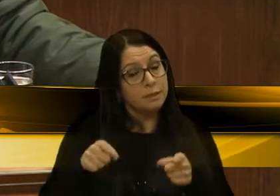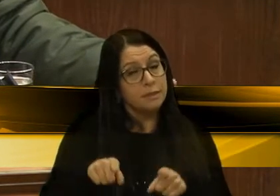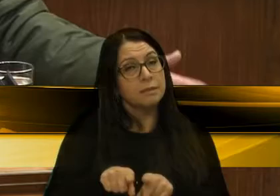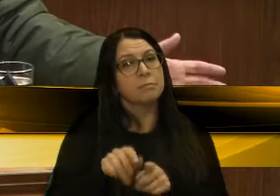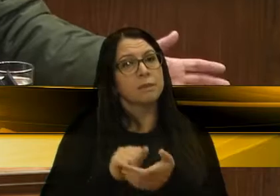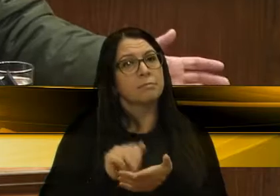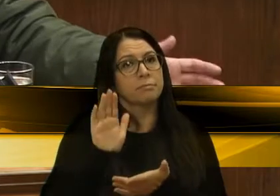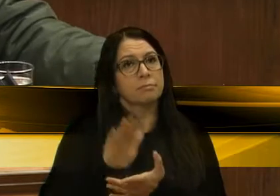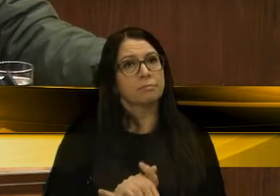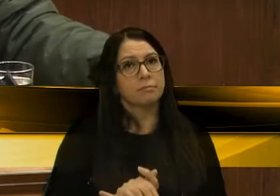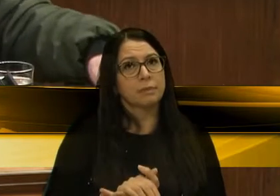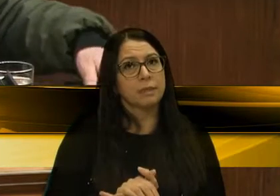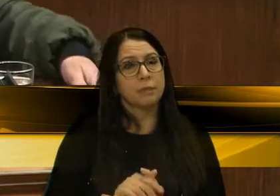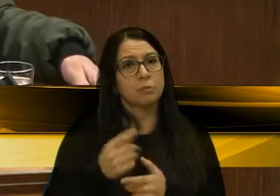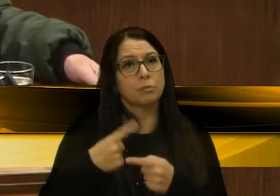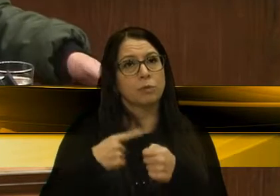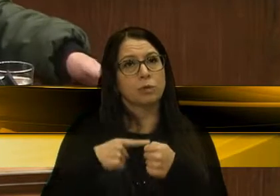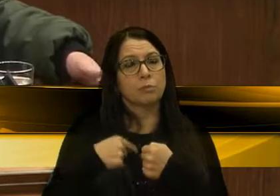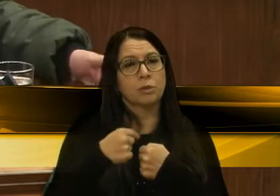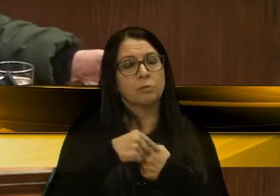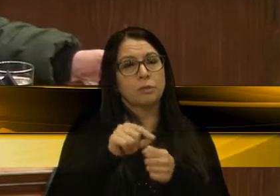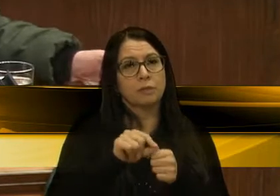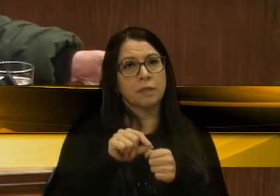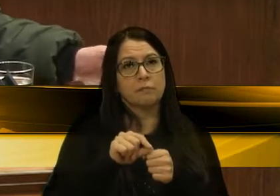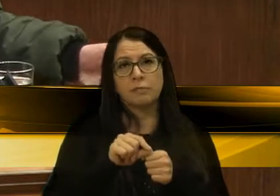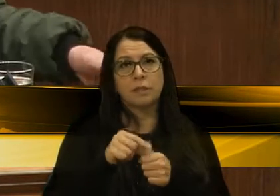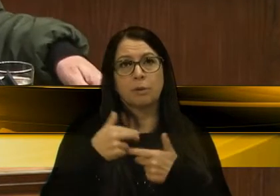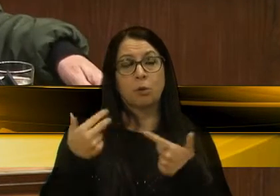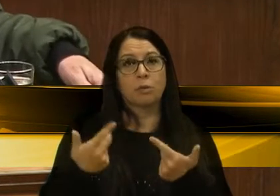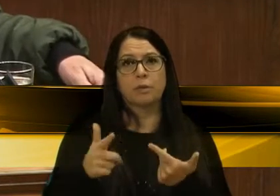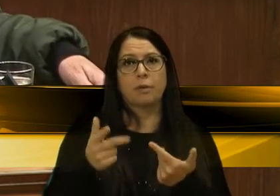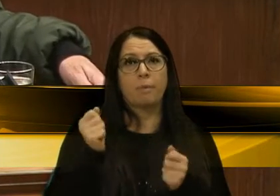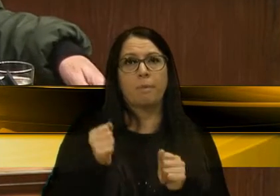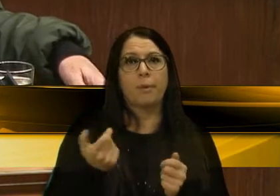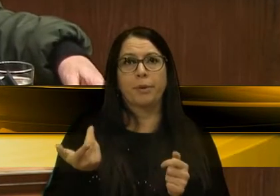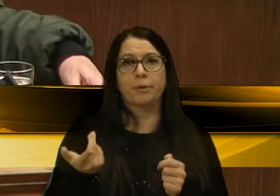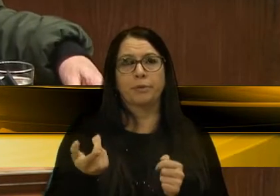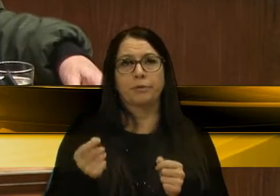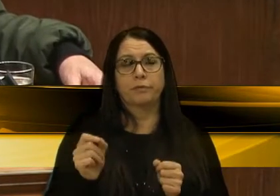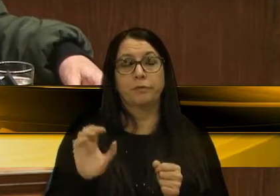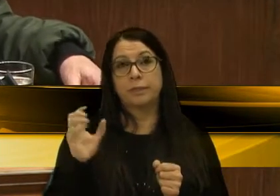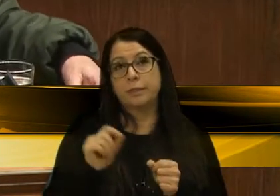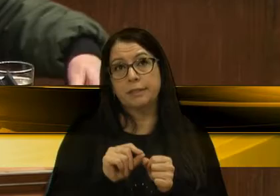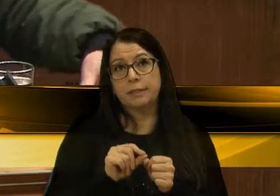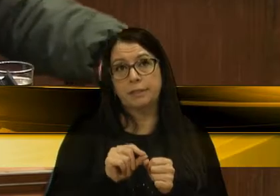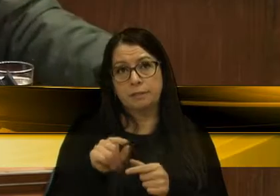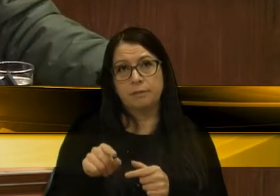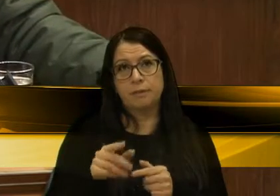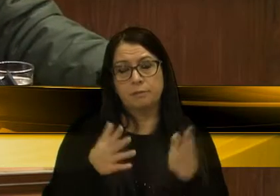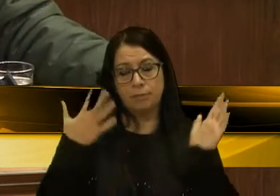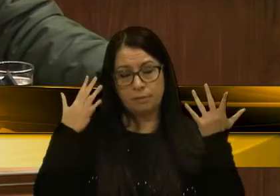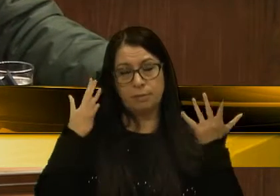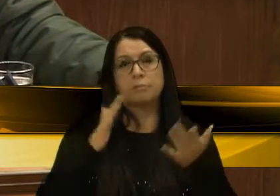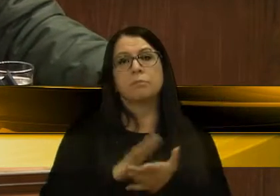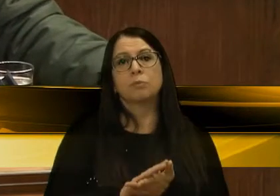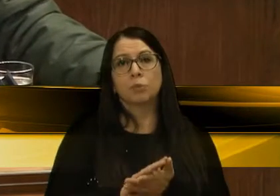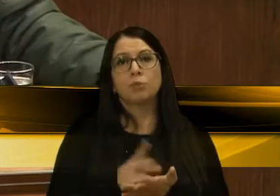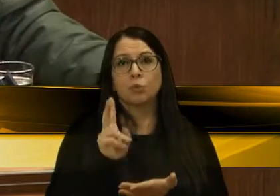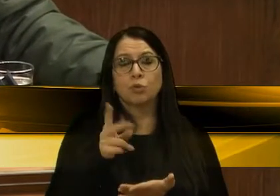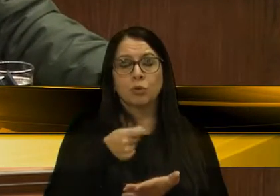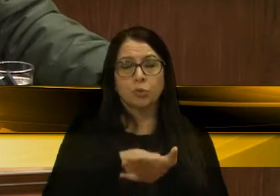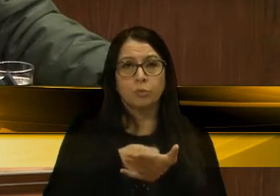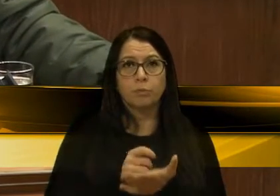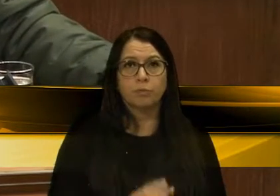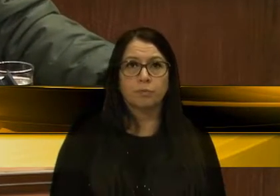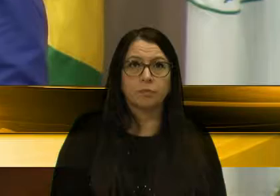com o Estado, porque o município não vai fazer projeto em cima de uma coisa que depois não pode ser realizada. Então, vereadores, meus parabéns, e vamos continuar